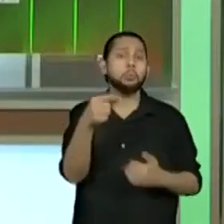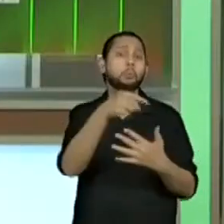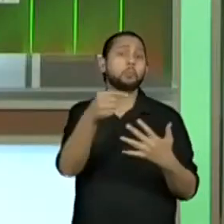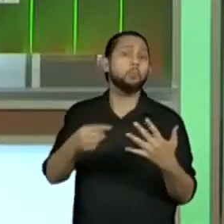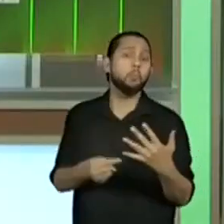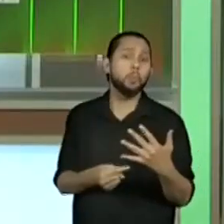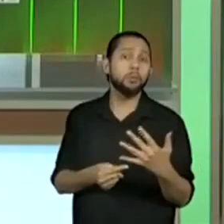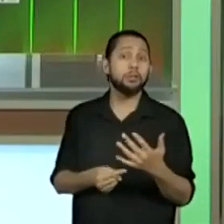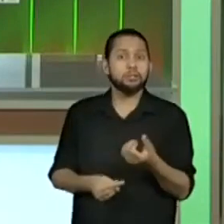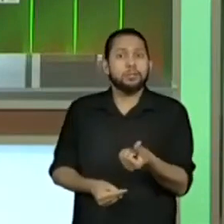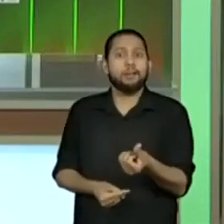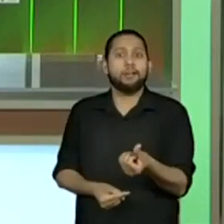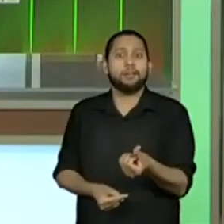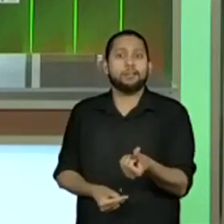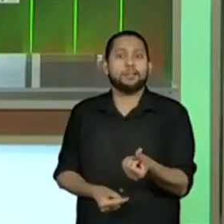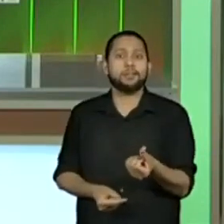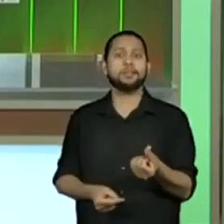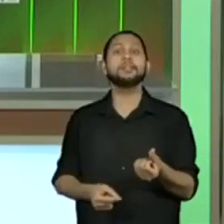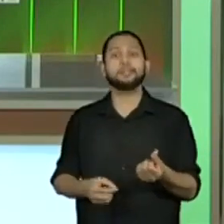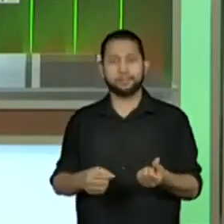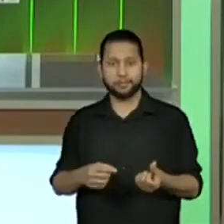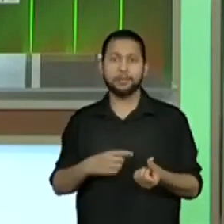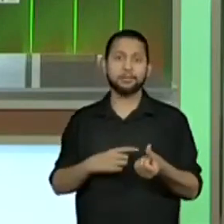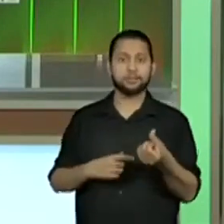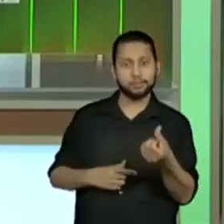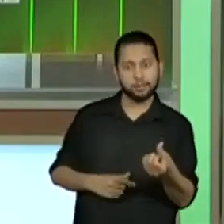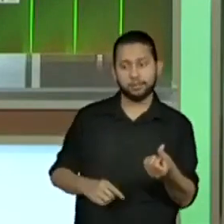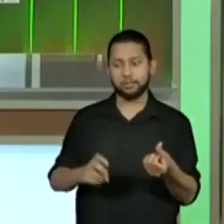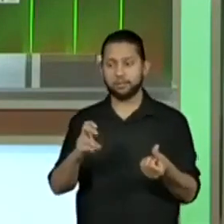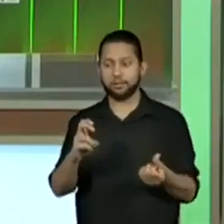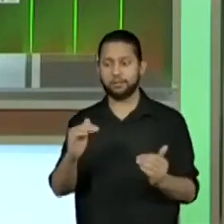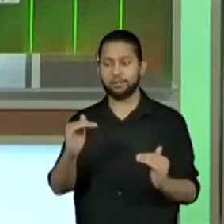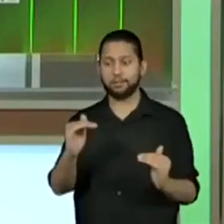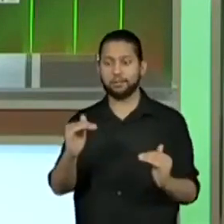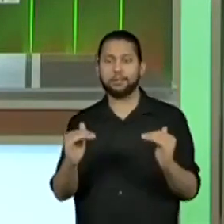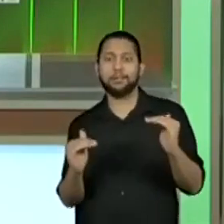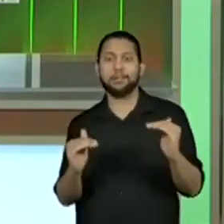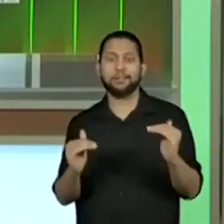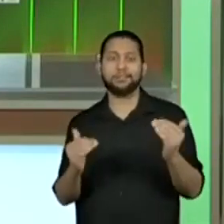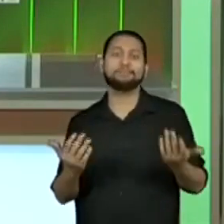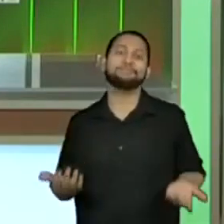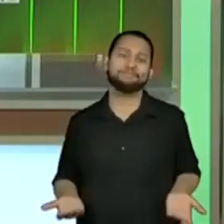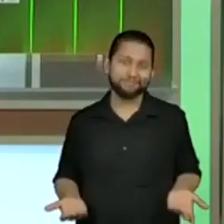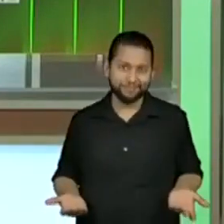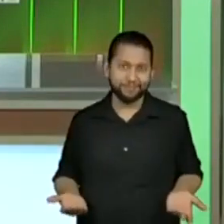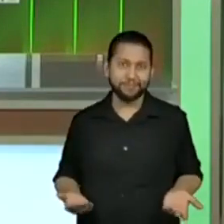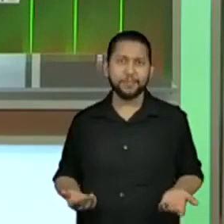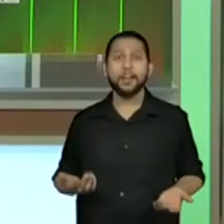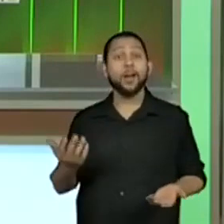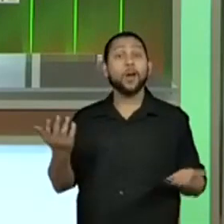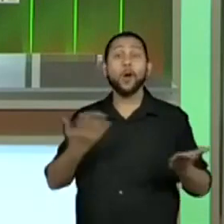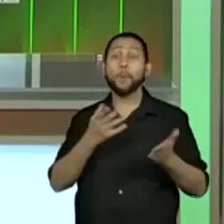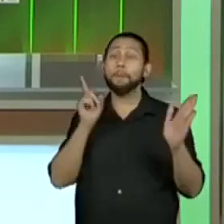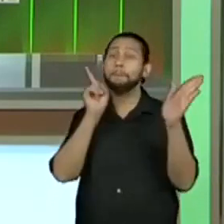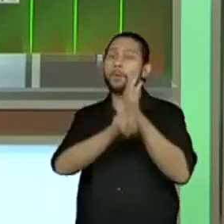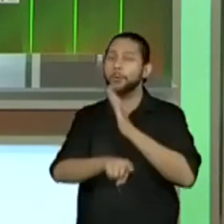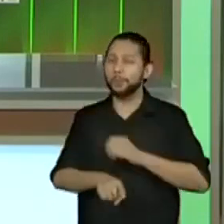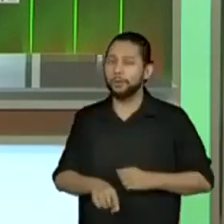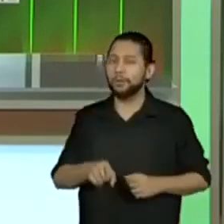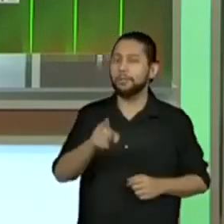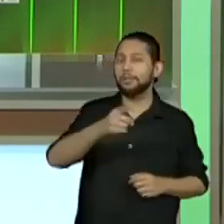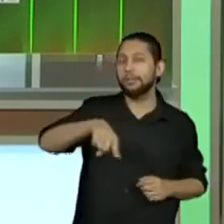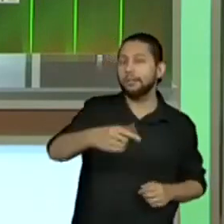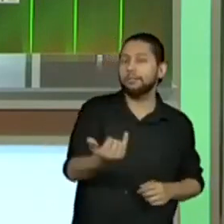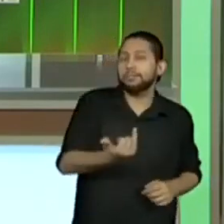ali um palpite, mas a gente fez aí uma reflexão a partir da exploração dos próprios